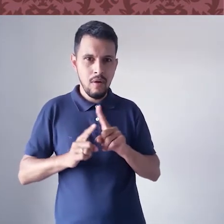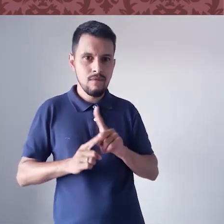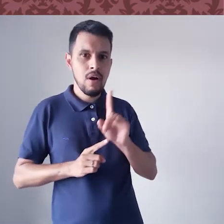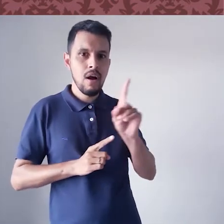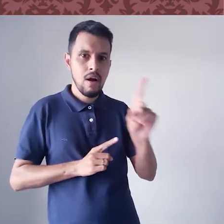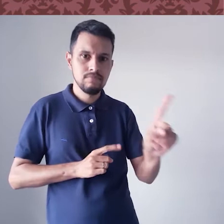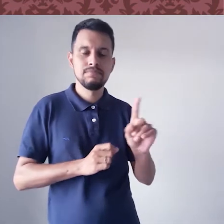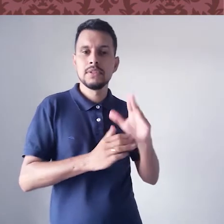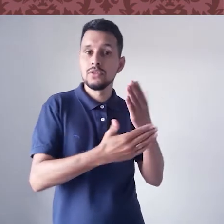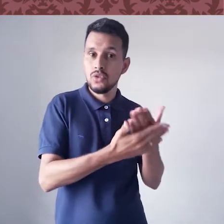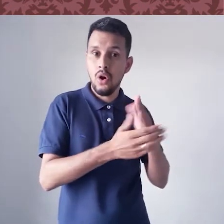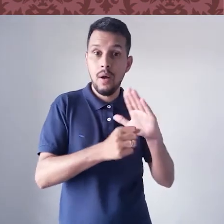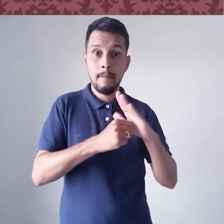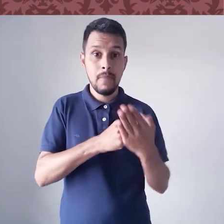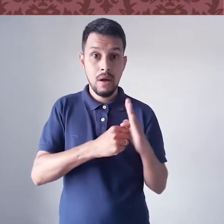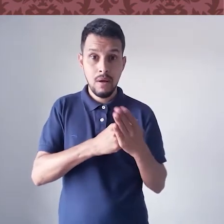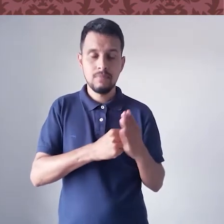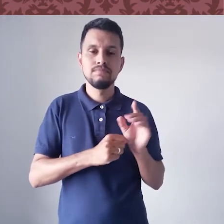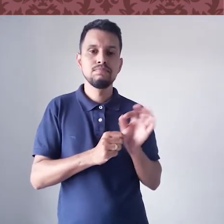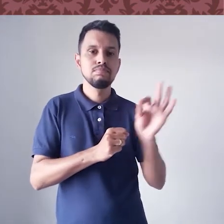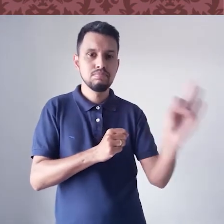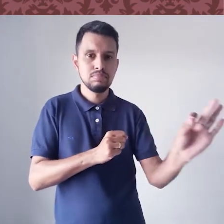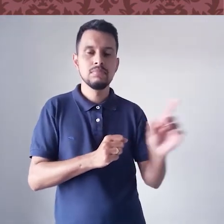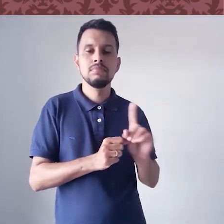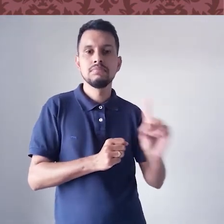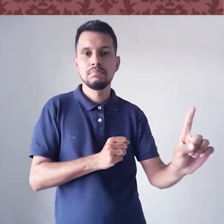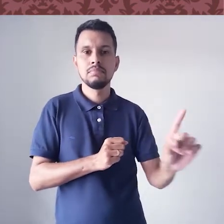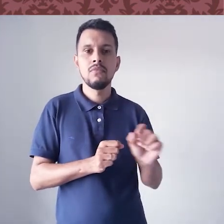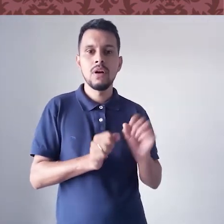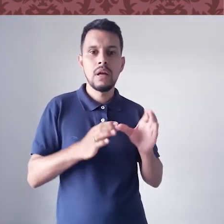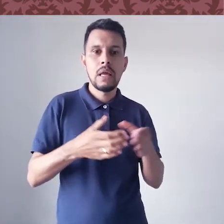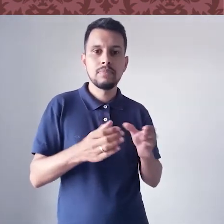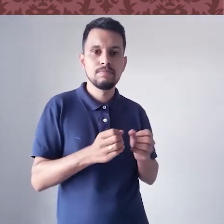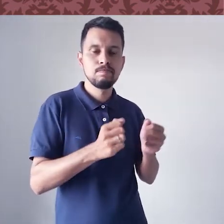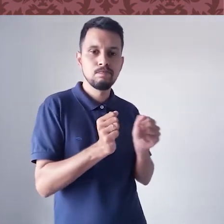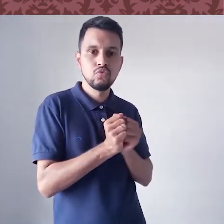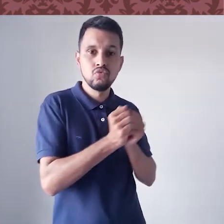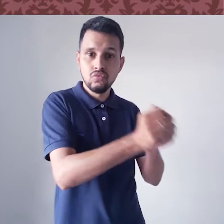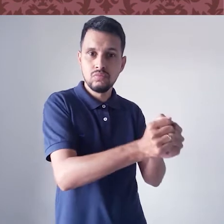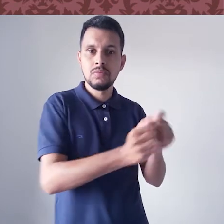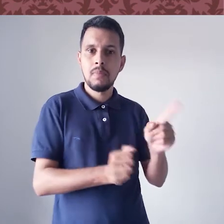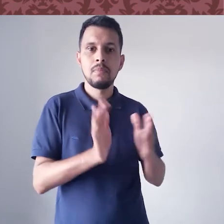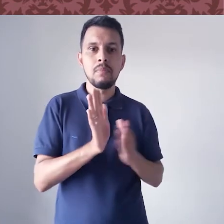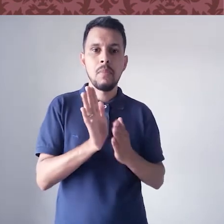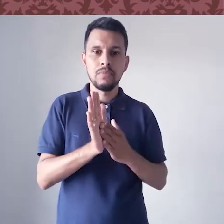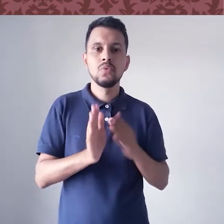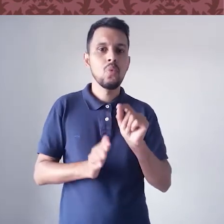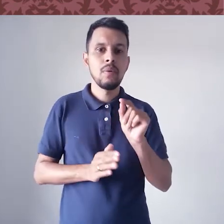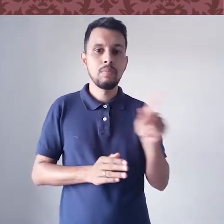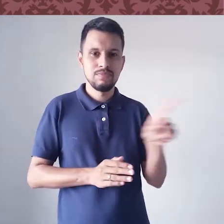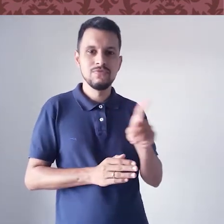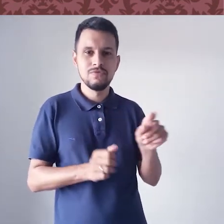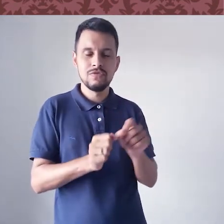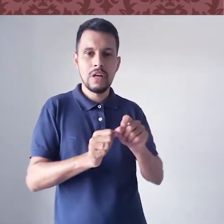escola, geralmente escolas de regiões periféricas, a gente vai na escola com uma equipe para propor